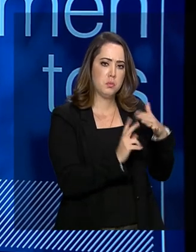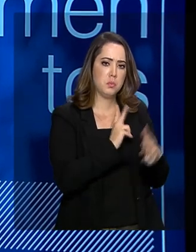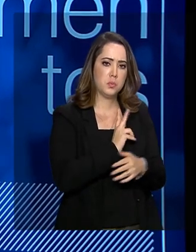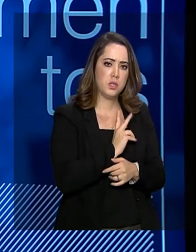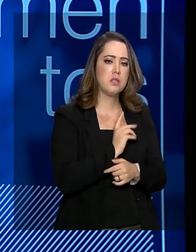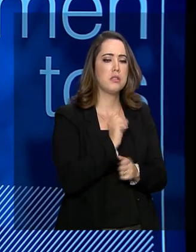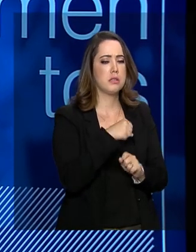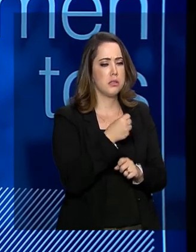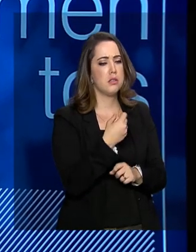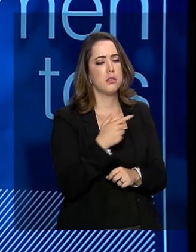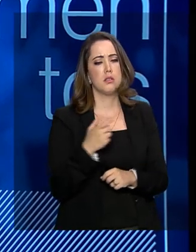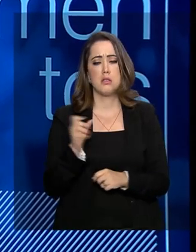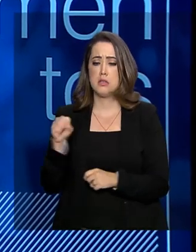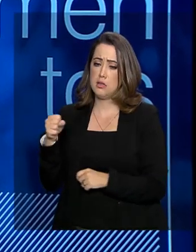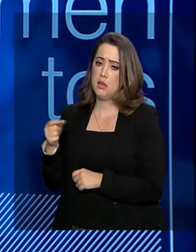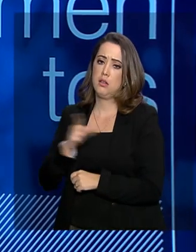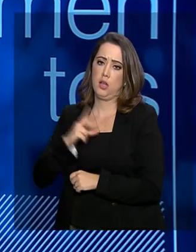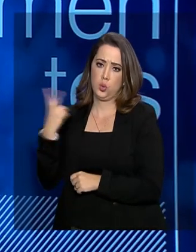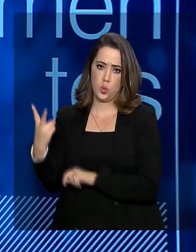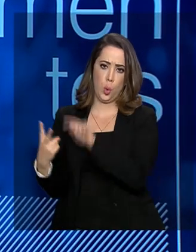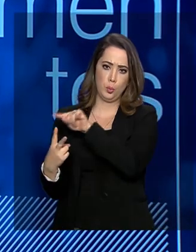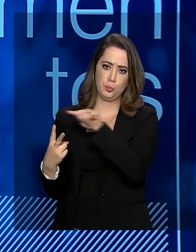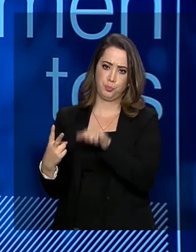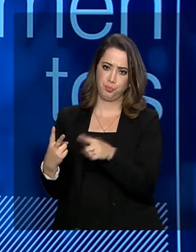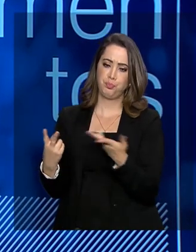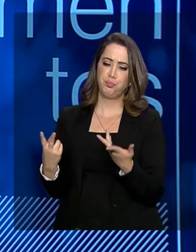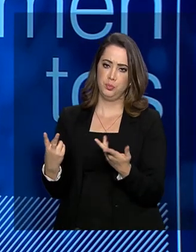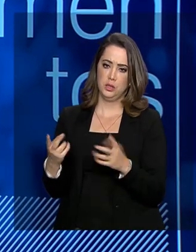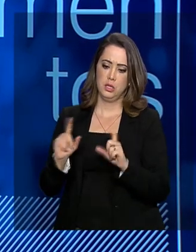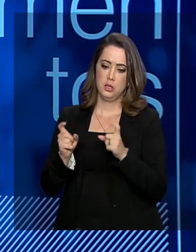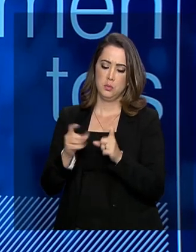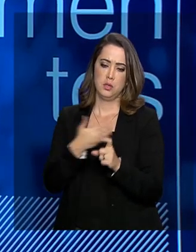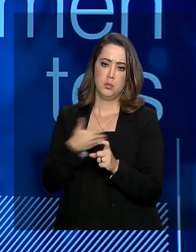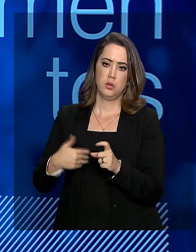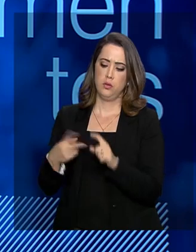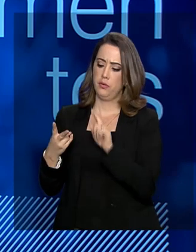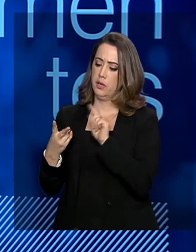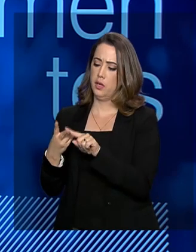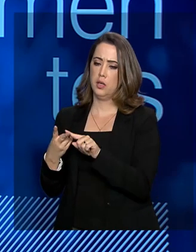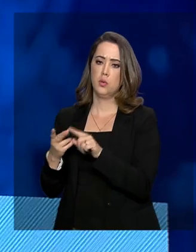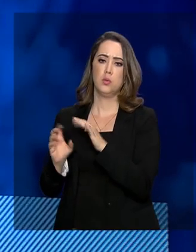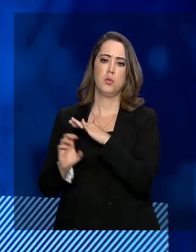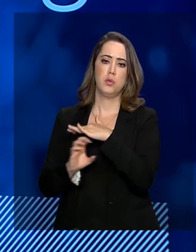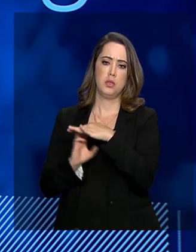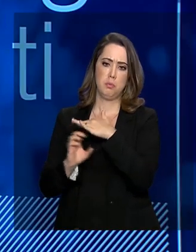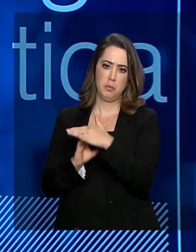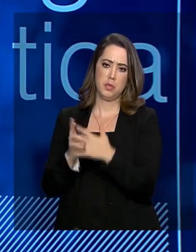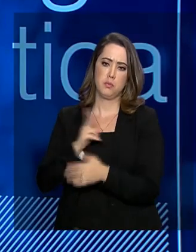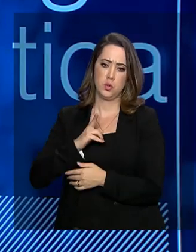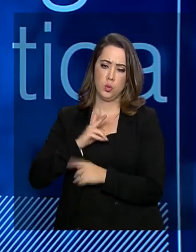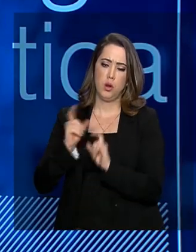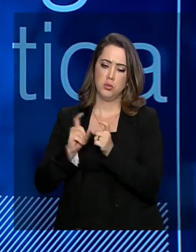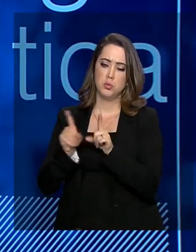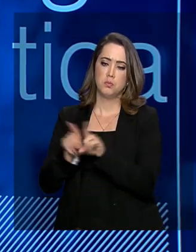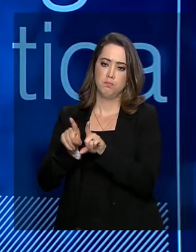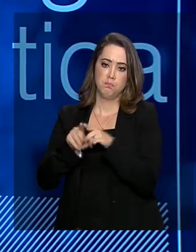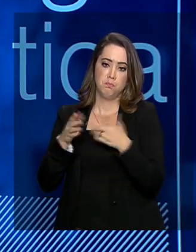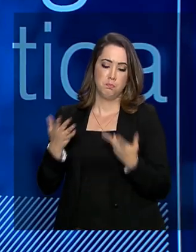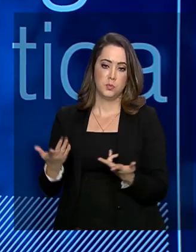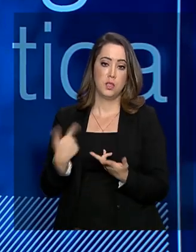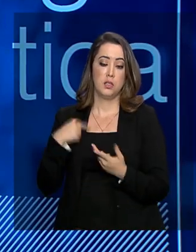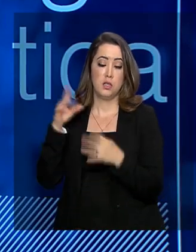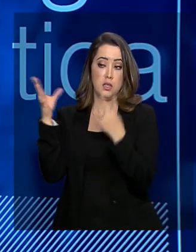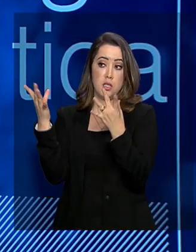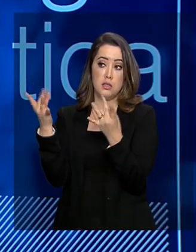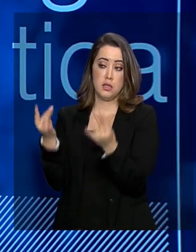concessão com a Infraero coloca também a necessidade dos aeroportos públicos também correrem atrás e mostrarem resultado. E aí vem também, a